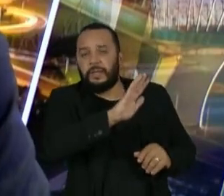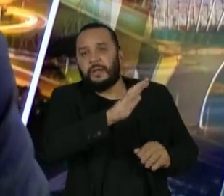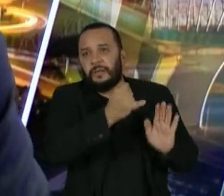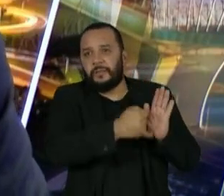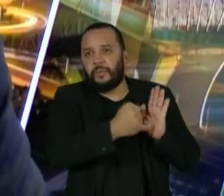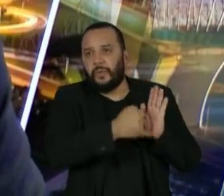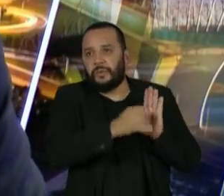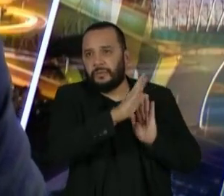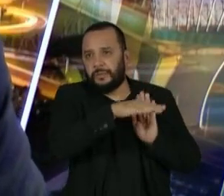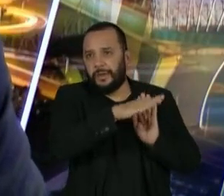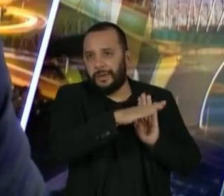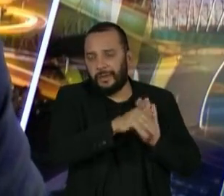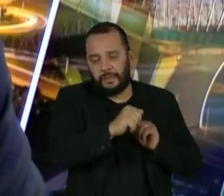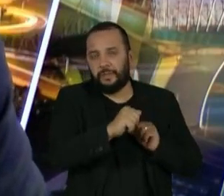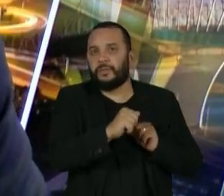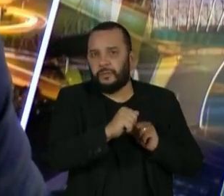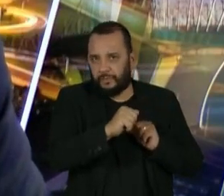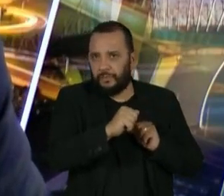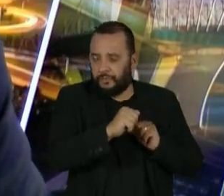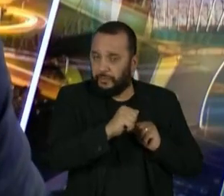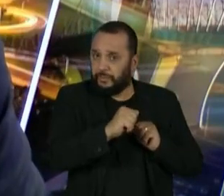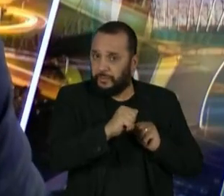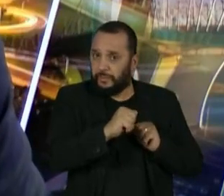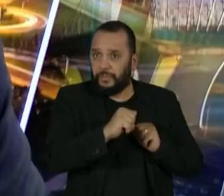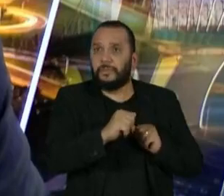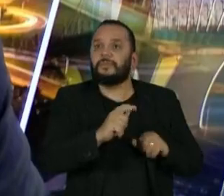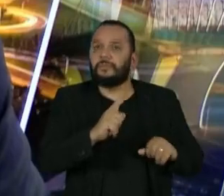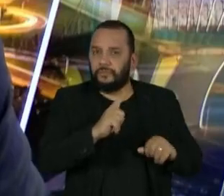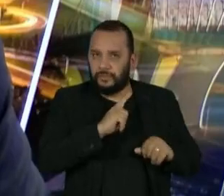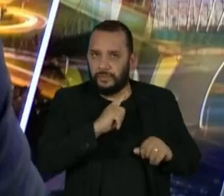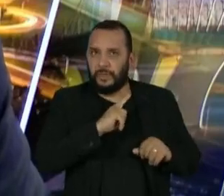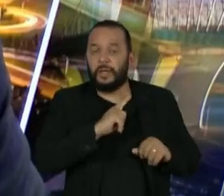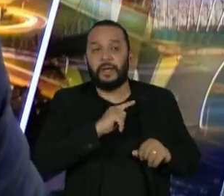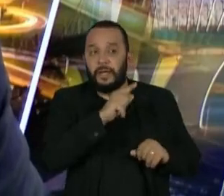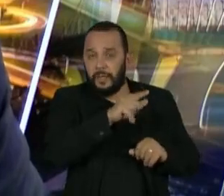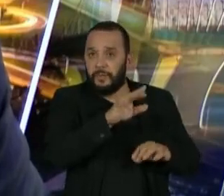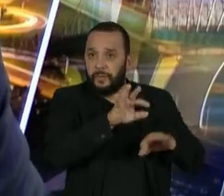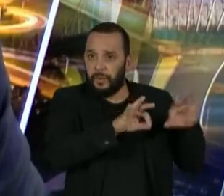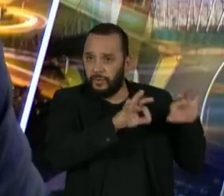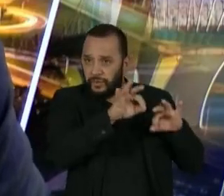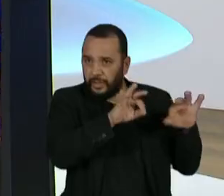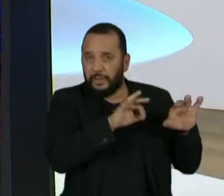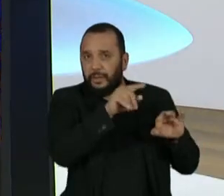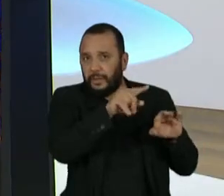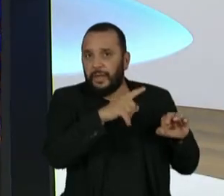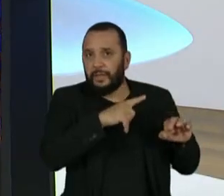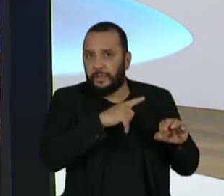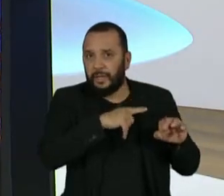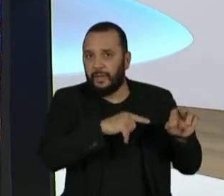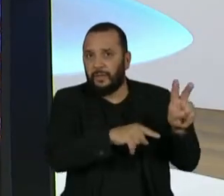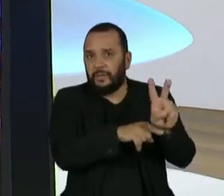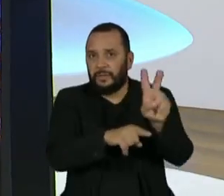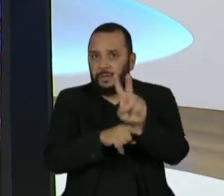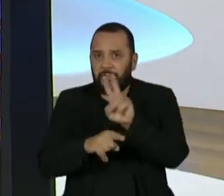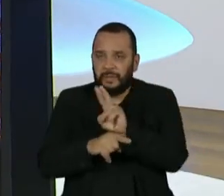o maior programa de conservação ambiental que o Brasil possui.